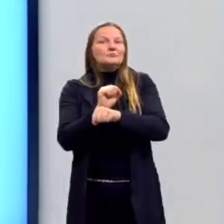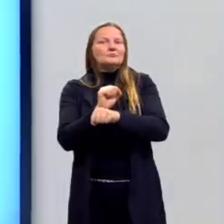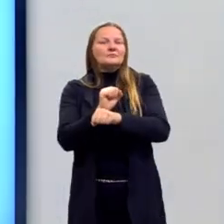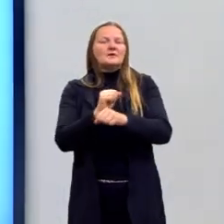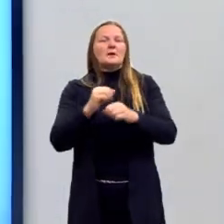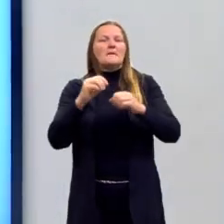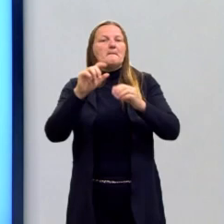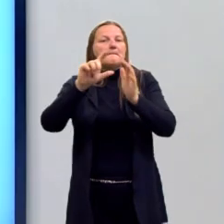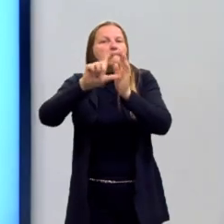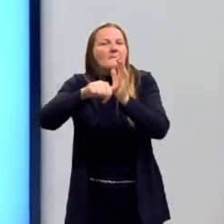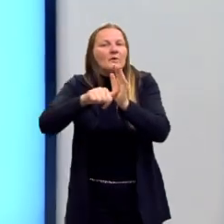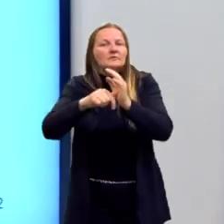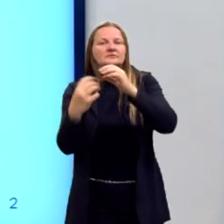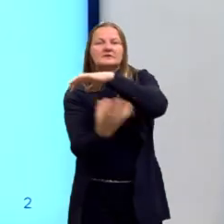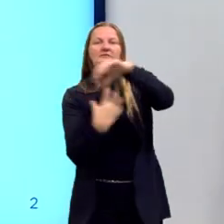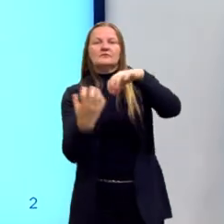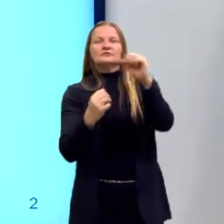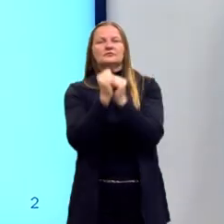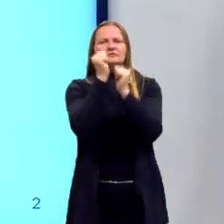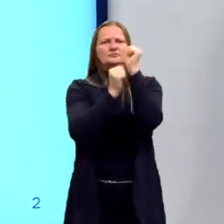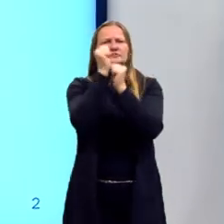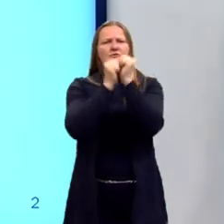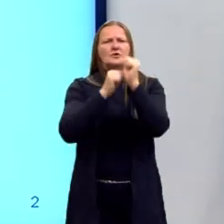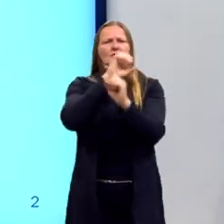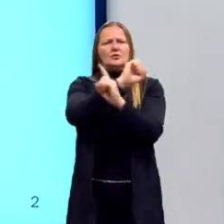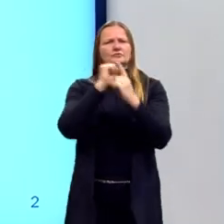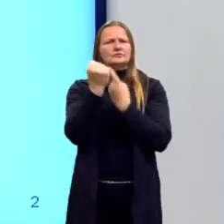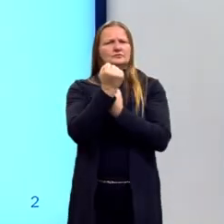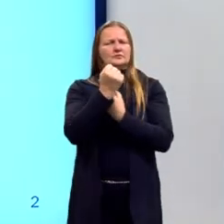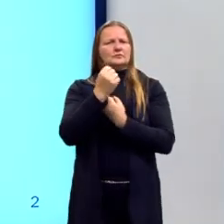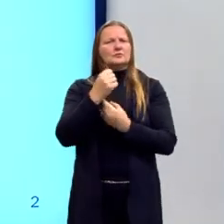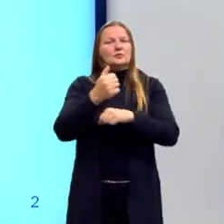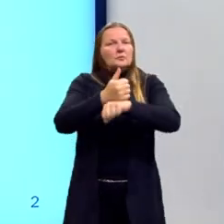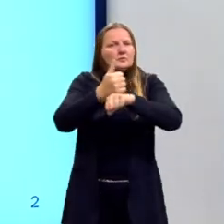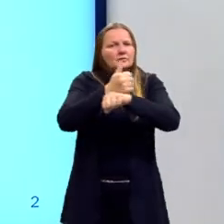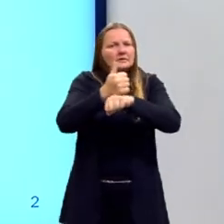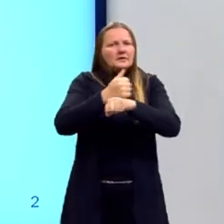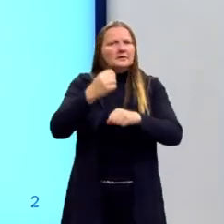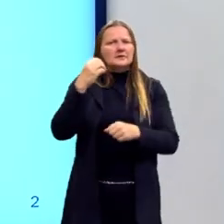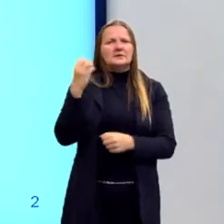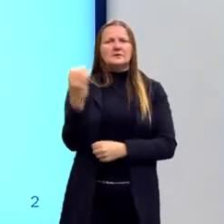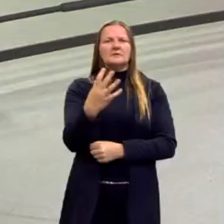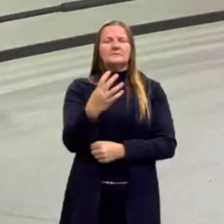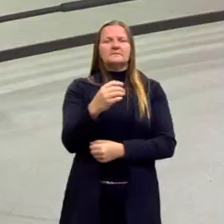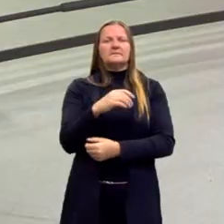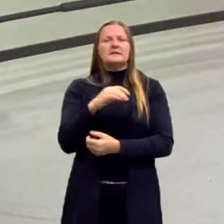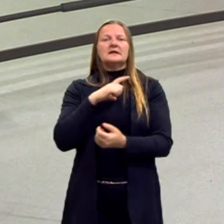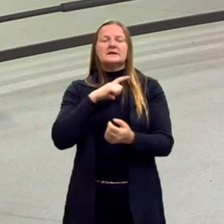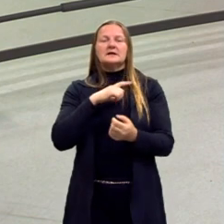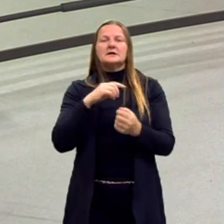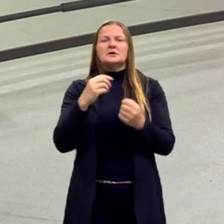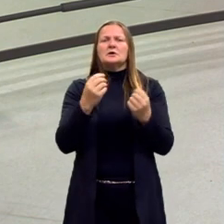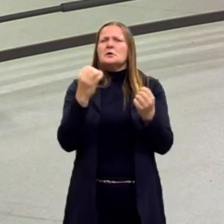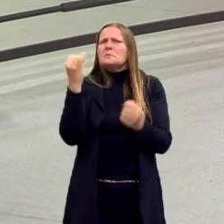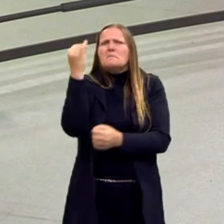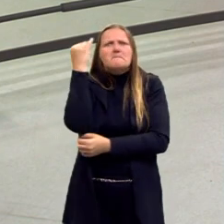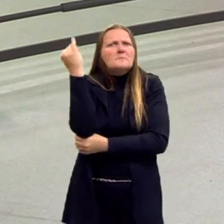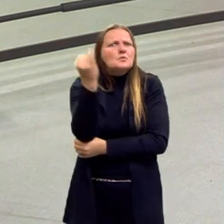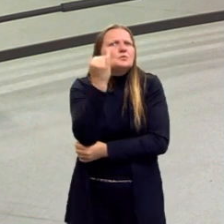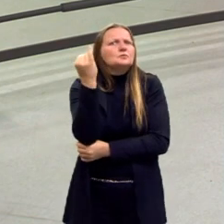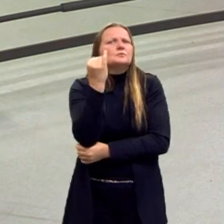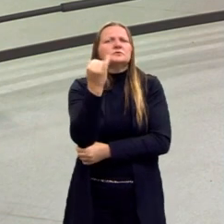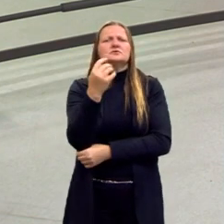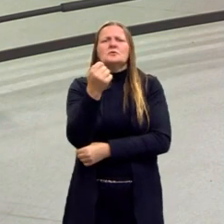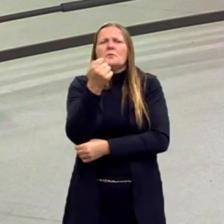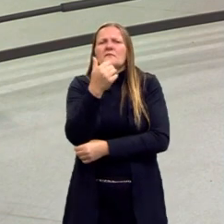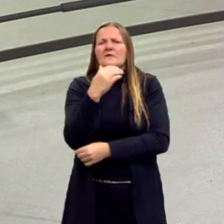Industrial. Você fala dos sociólogos modernos, acho que a gurizada é bom lembrar, dá uma estudadinha no Zygmunt Bauman, um polonês que morreu recentemente,